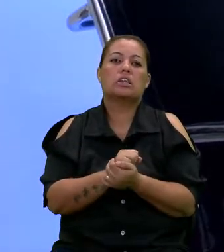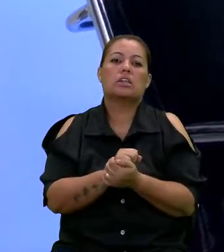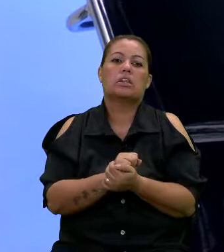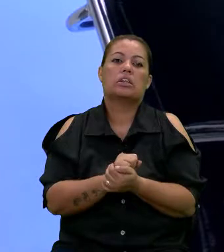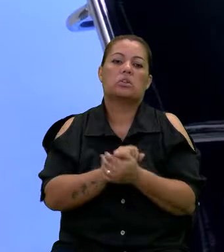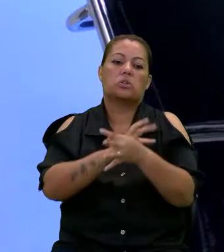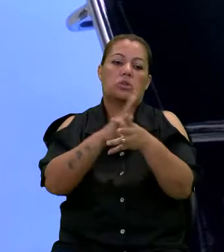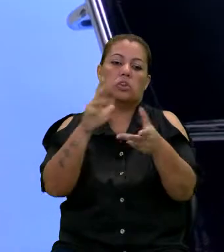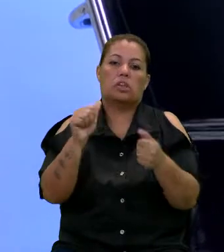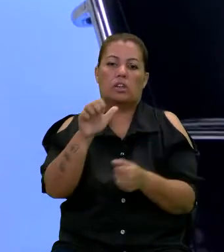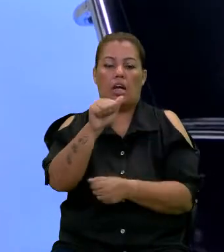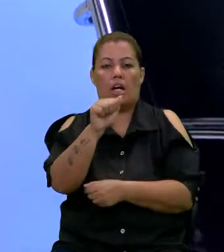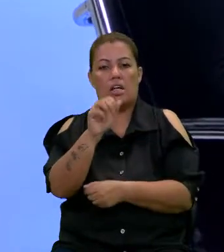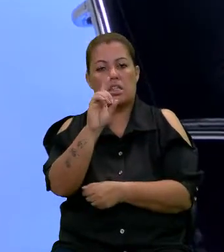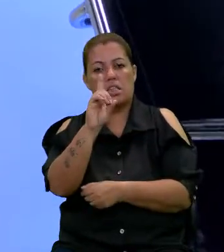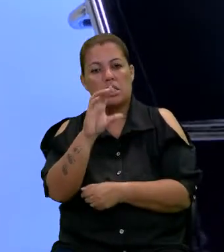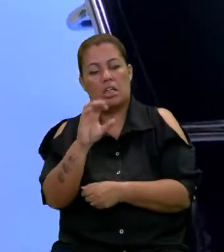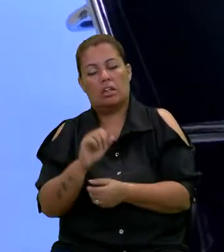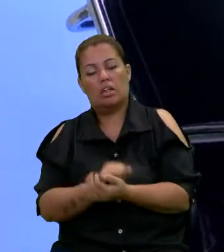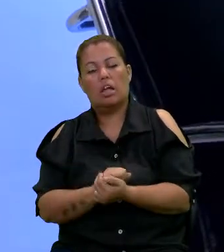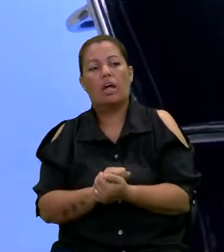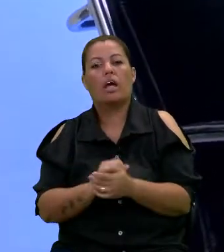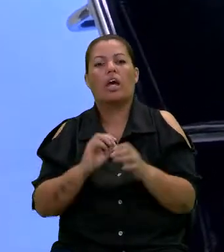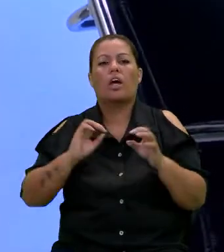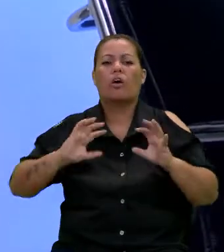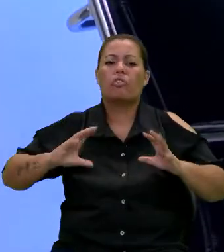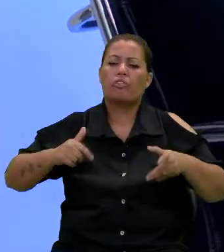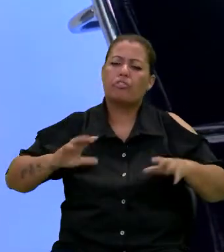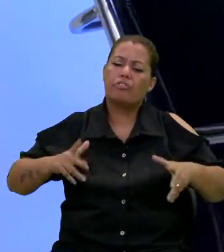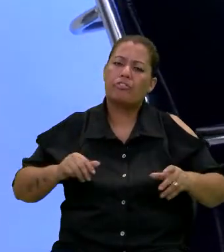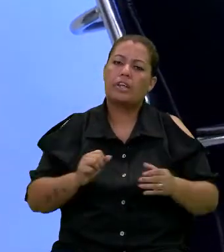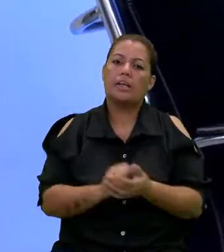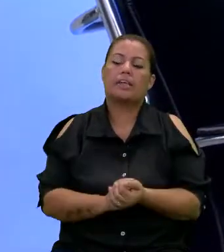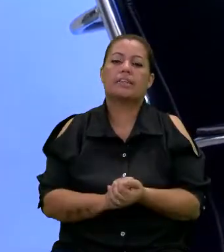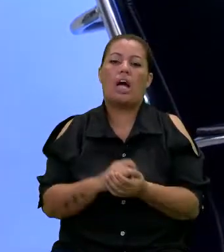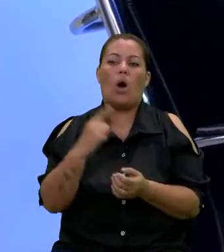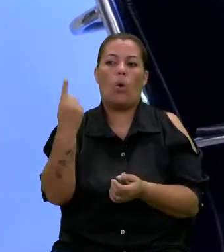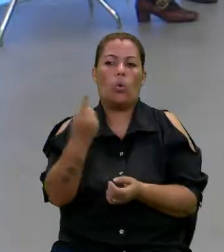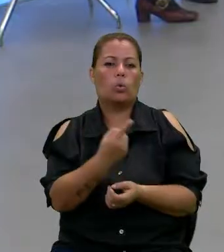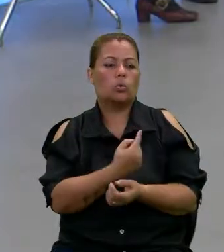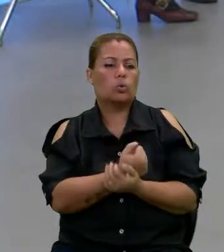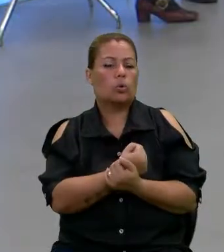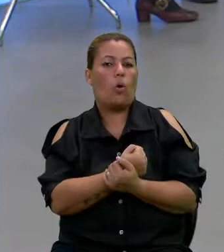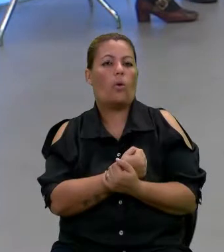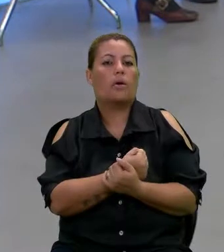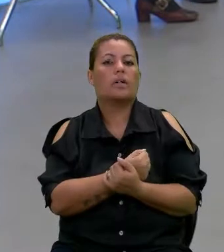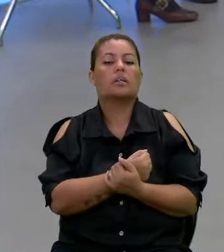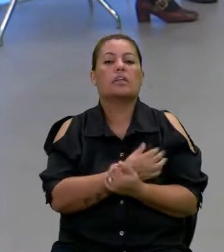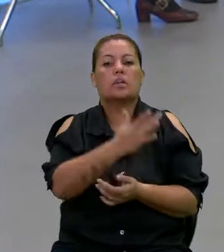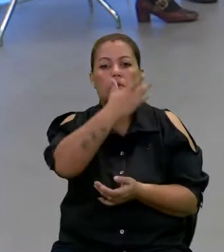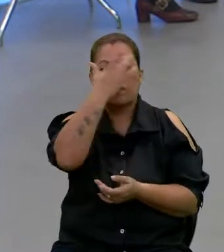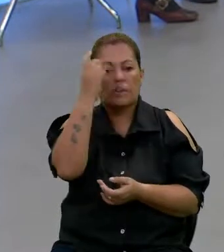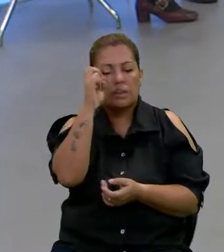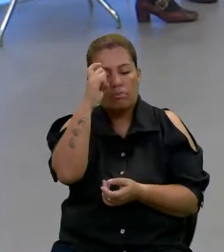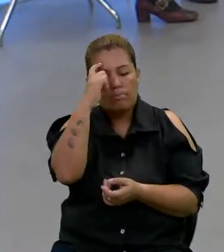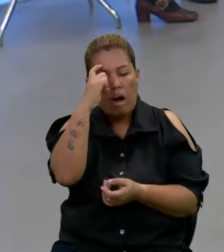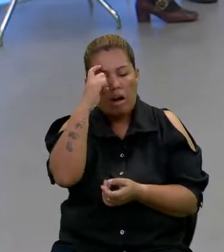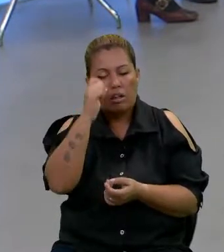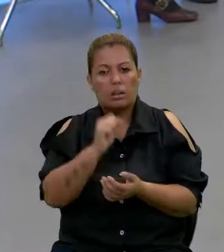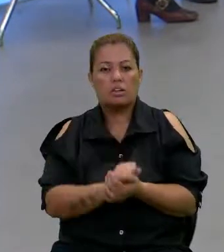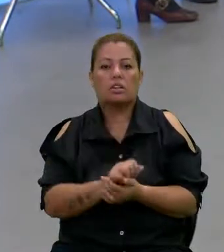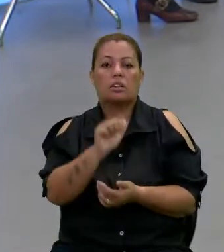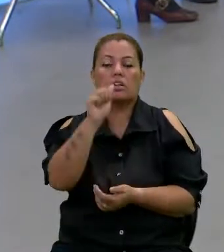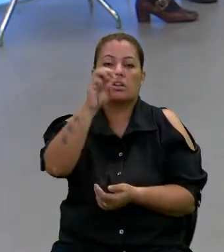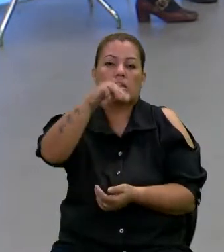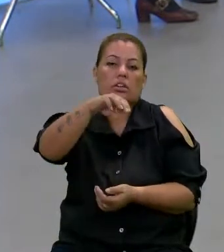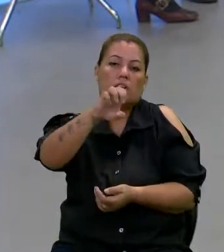seja a CD, que atende pessoas com deficiência física, ou a Pestalose, que atende pessoas com deficiência intelectual, tem a